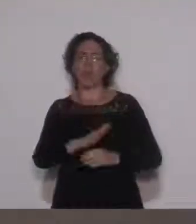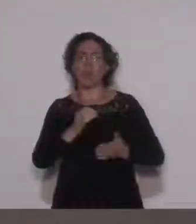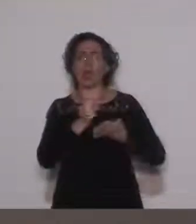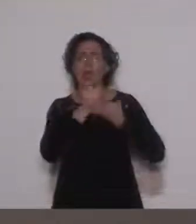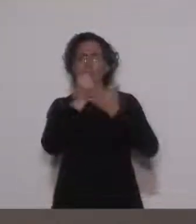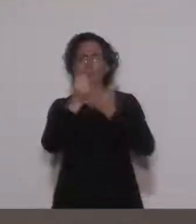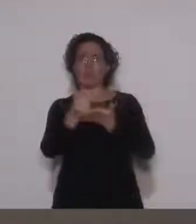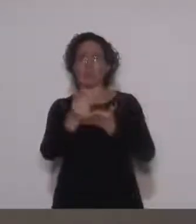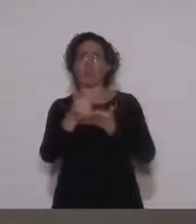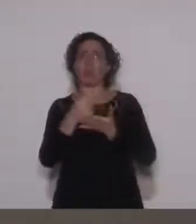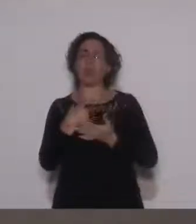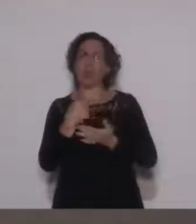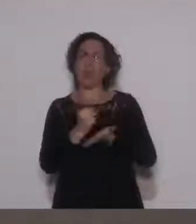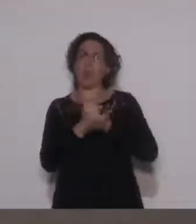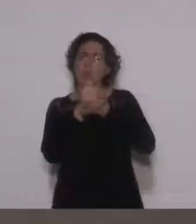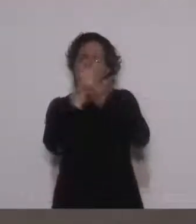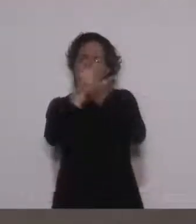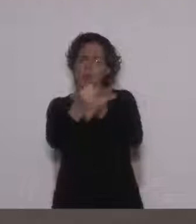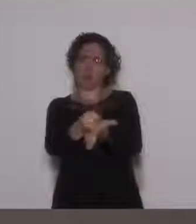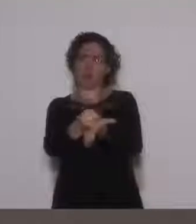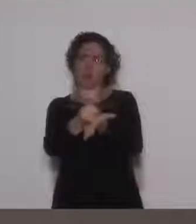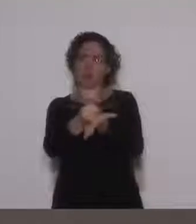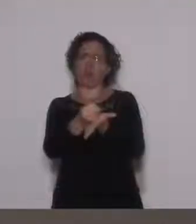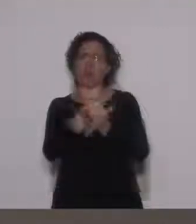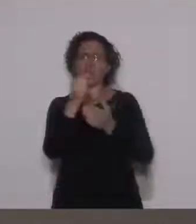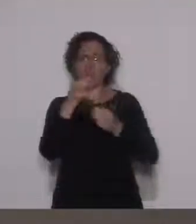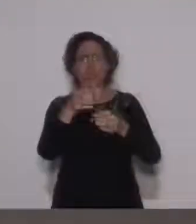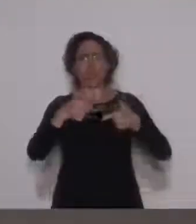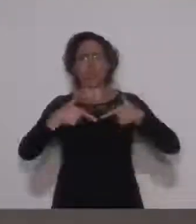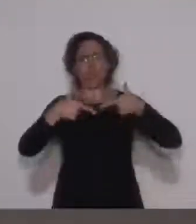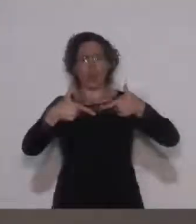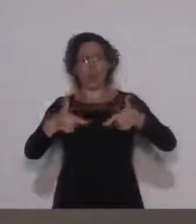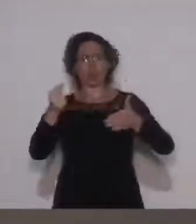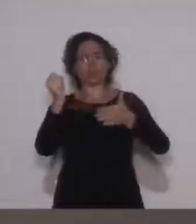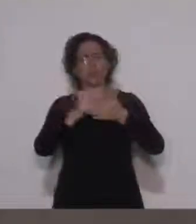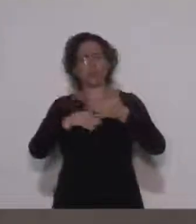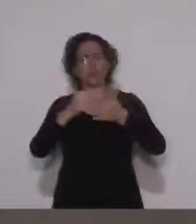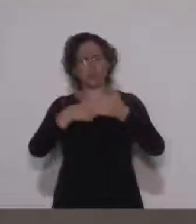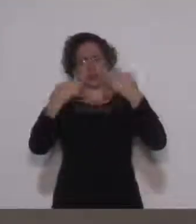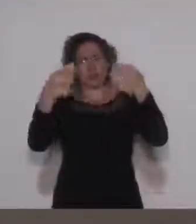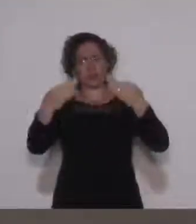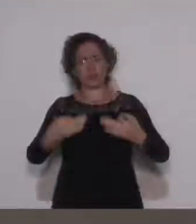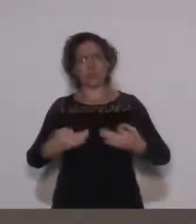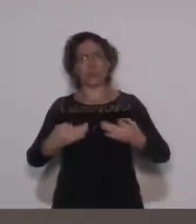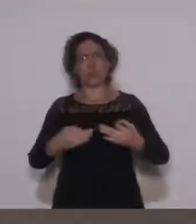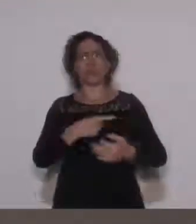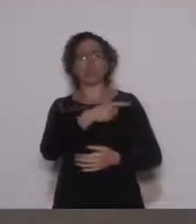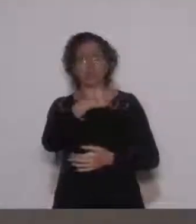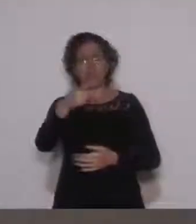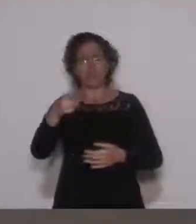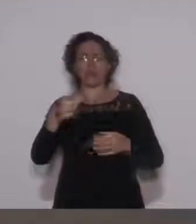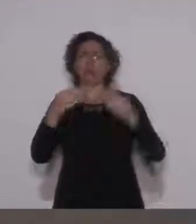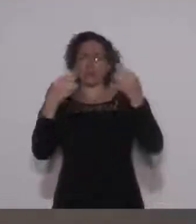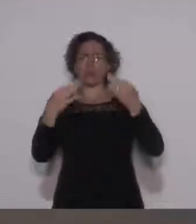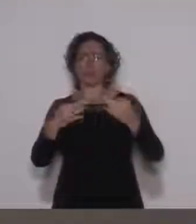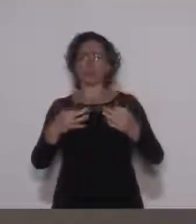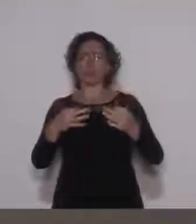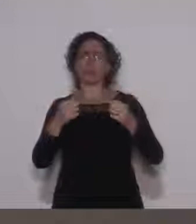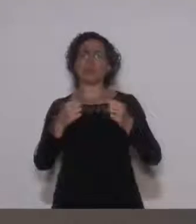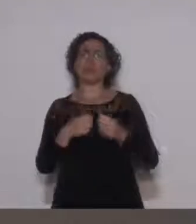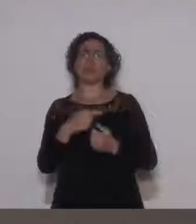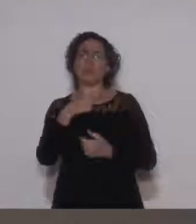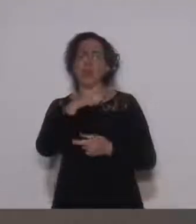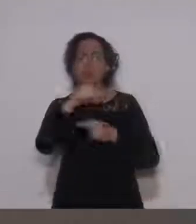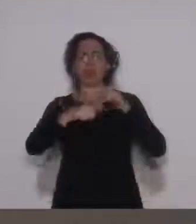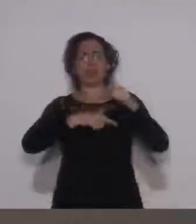E eu quero deixar aqui meu apoio. Eu acho que a luta de vocês é válida. Vocês merecem pelo